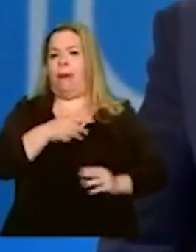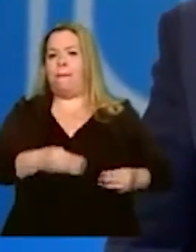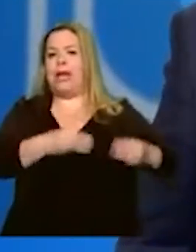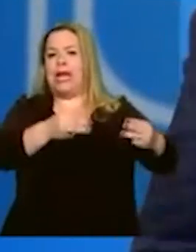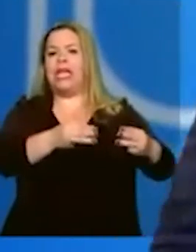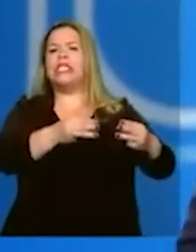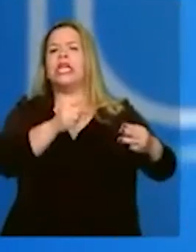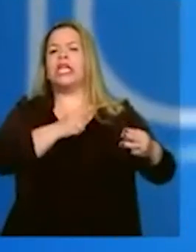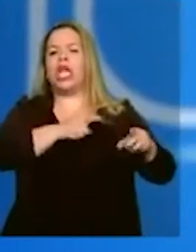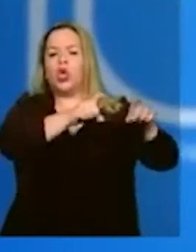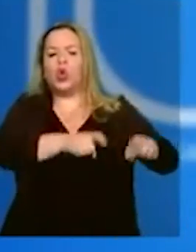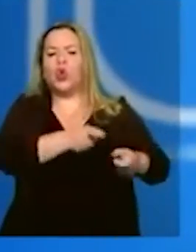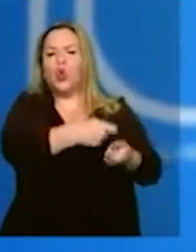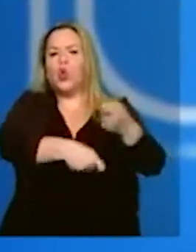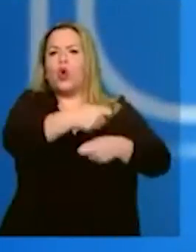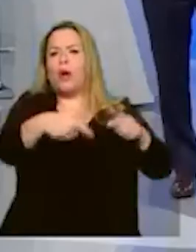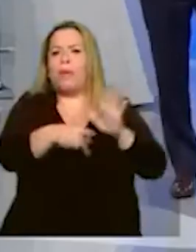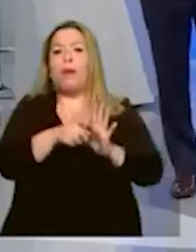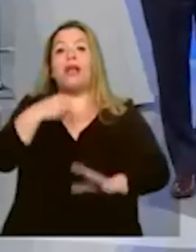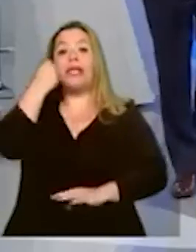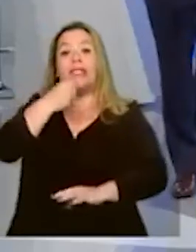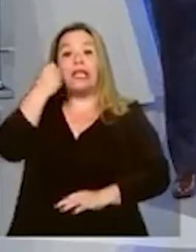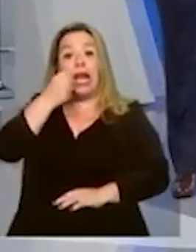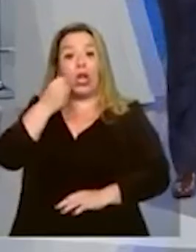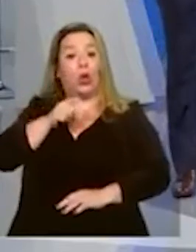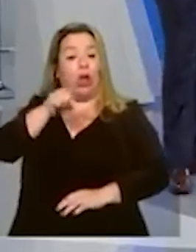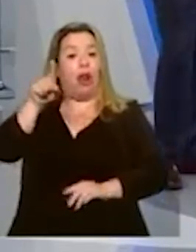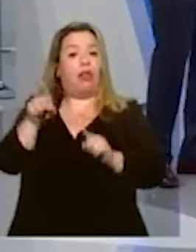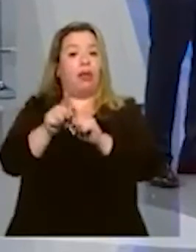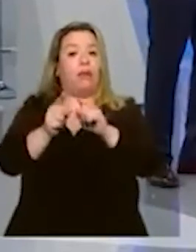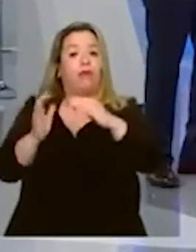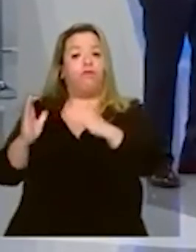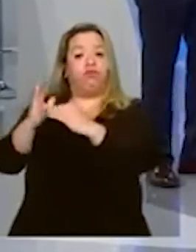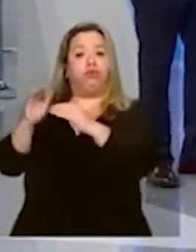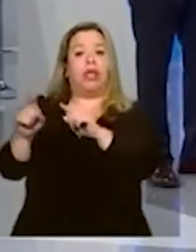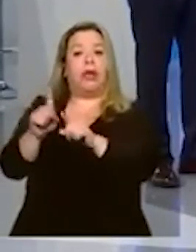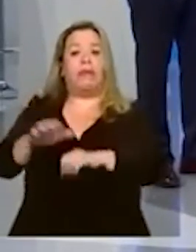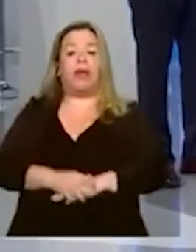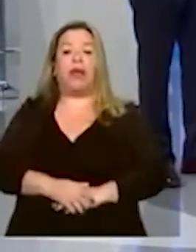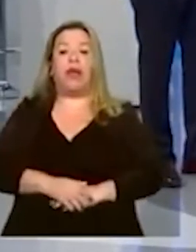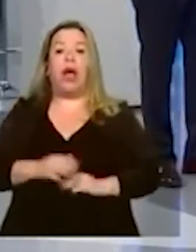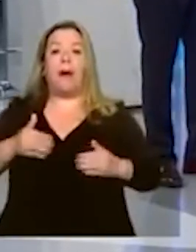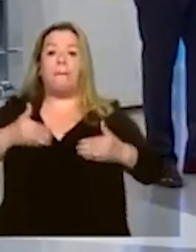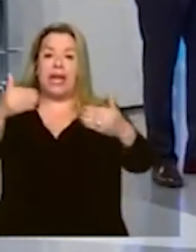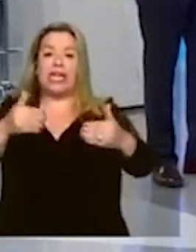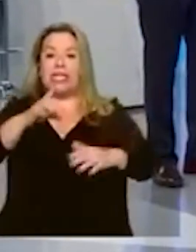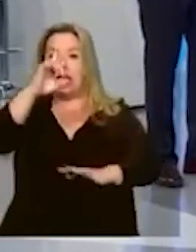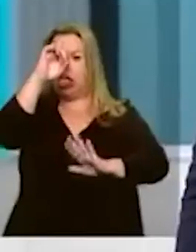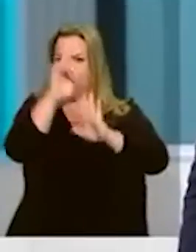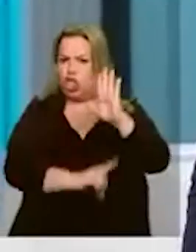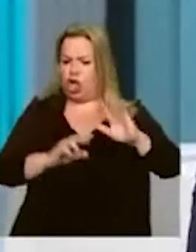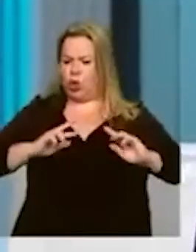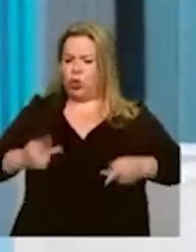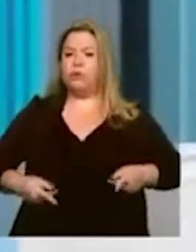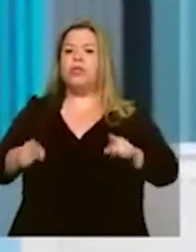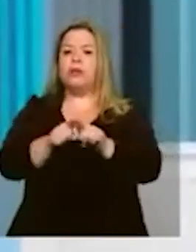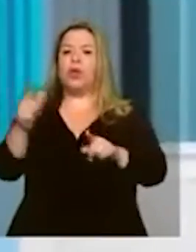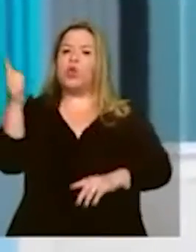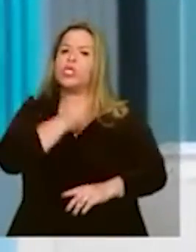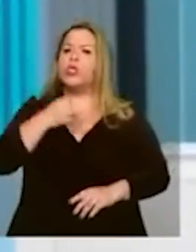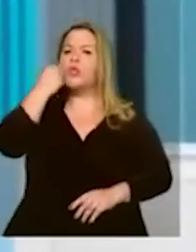Cristina, virou senadora da República. Damaris Alves, a ministra dos Direitos Humanos, senadora da República. Rogério Marinho, o cara que acabou